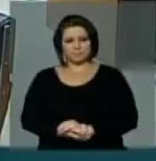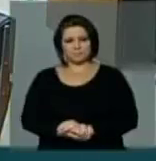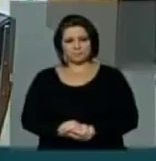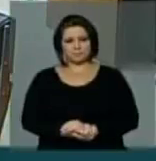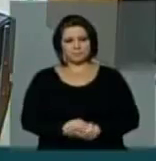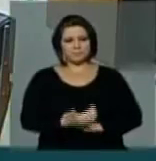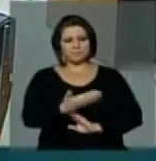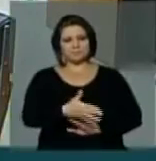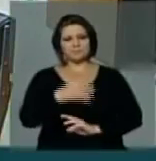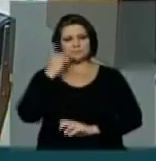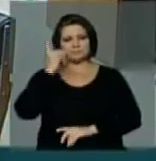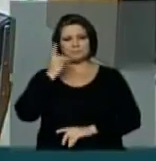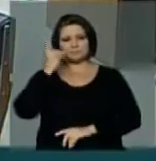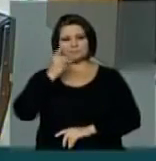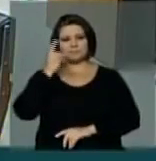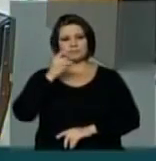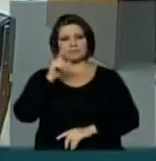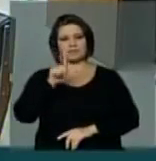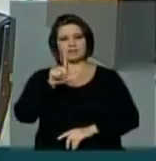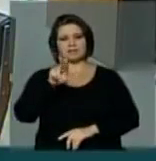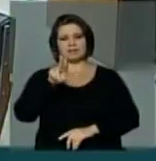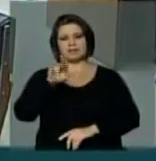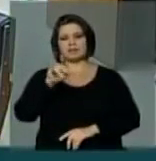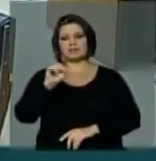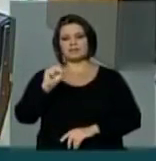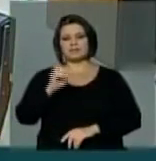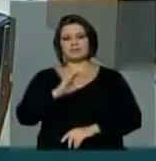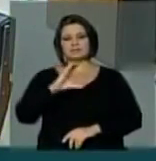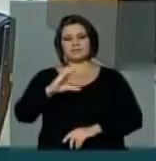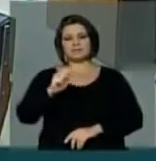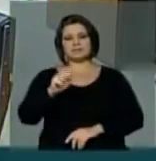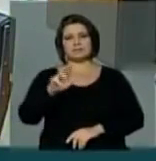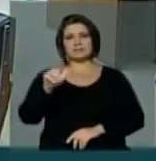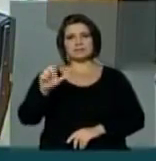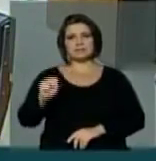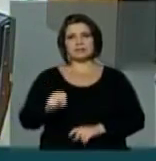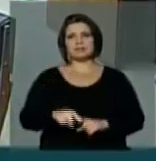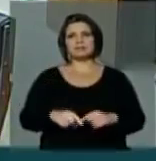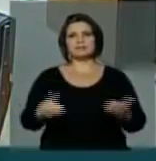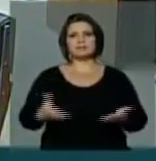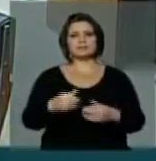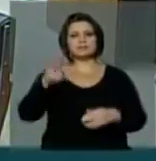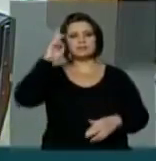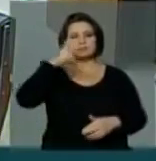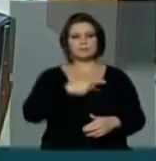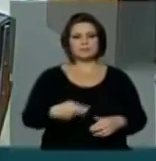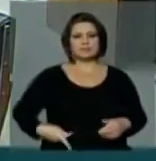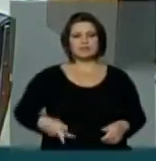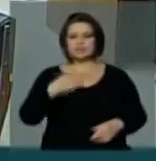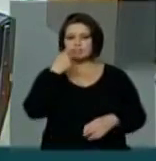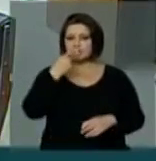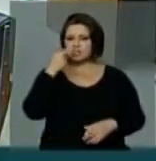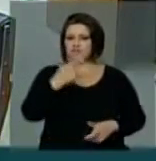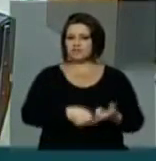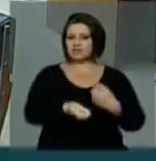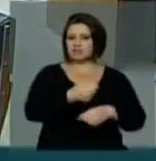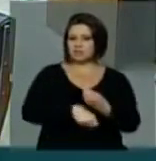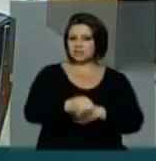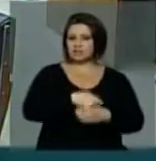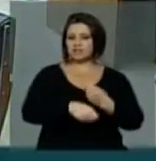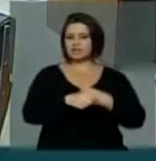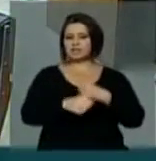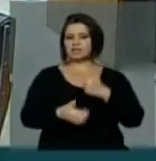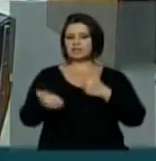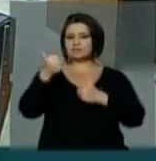O ilustre deputado Luiz Carlos Raul Senhor presidente, senhoras e senhores parlamentares Já tratei da economia, da